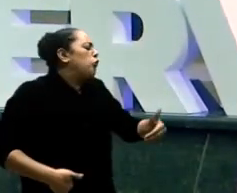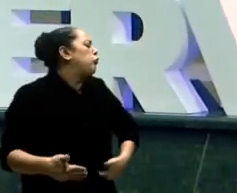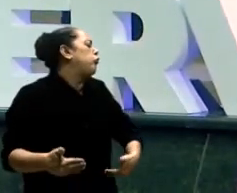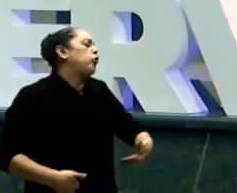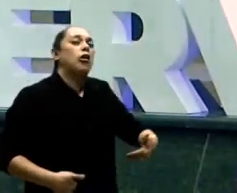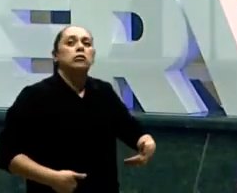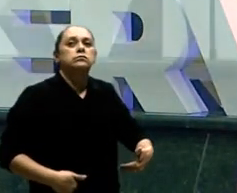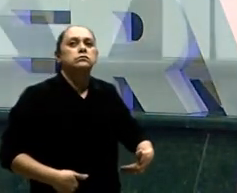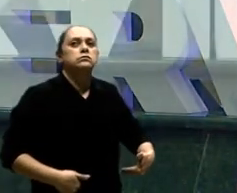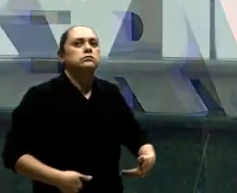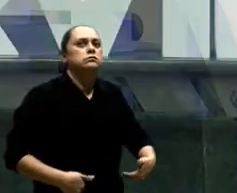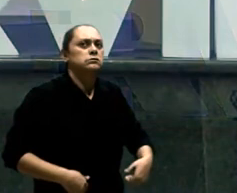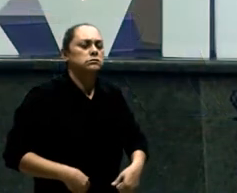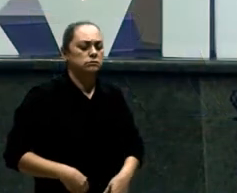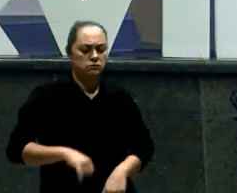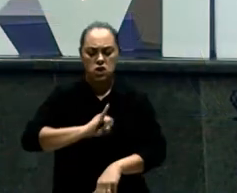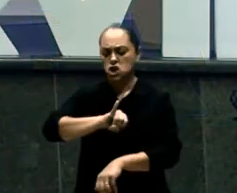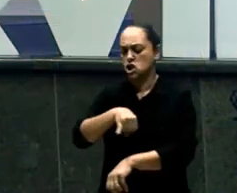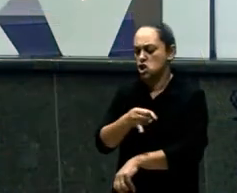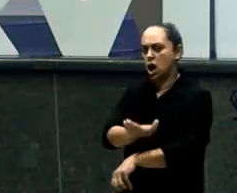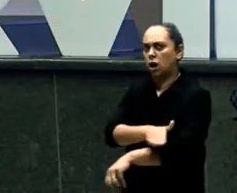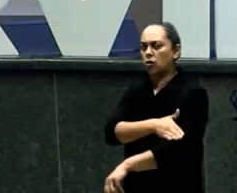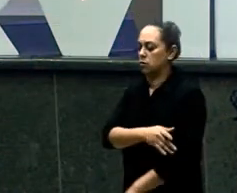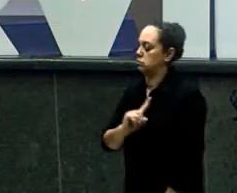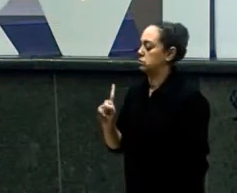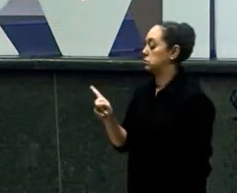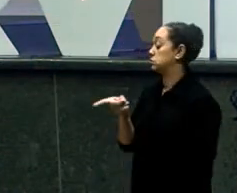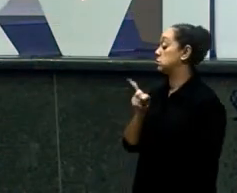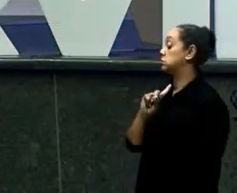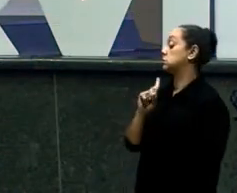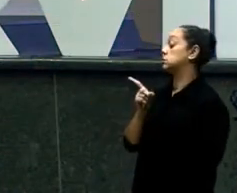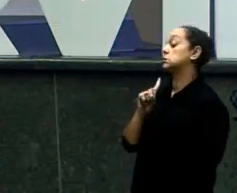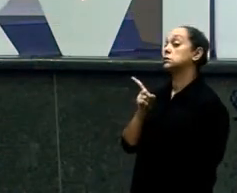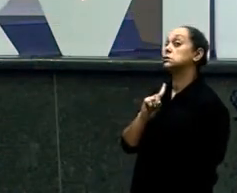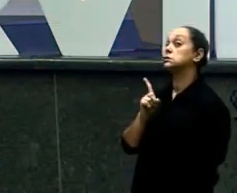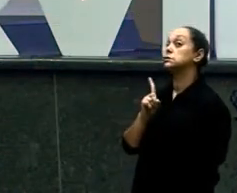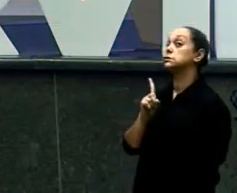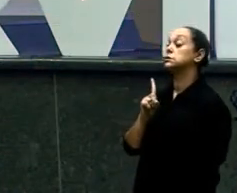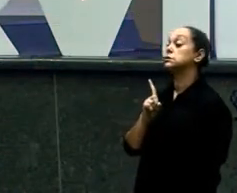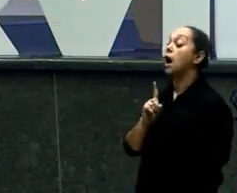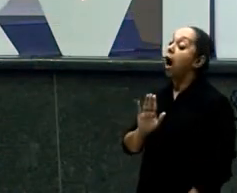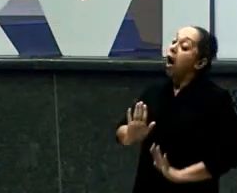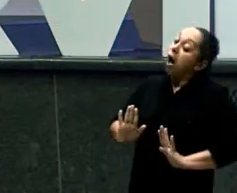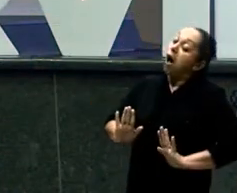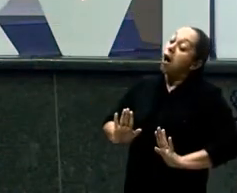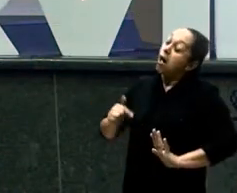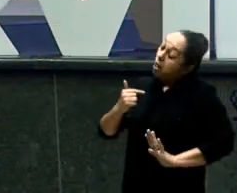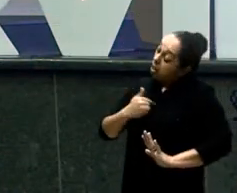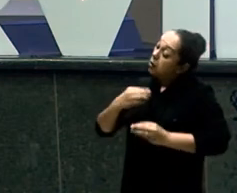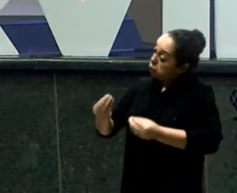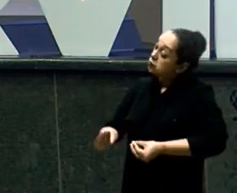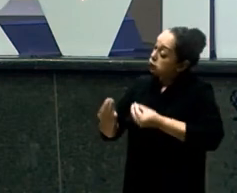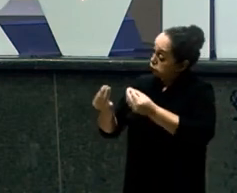pouquinho Eu posso até dar Mas isso aqui Não é barato Não